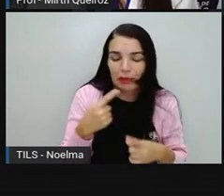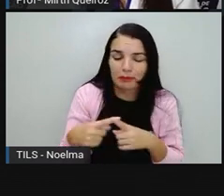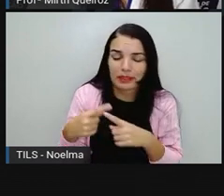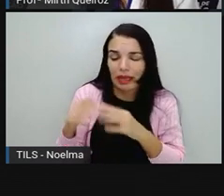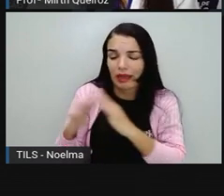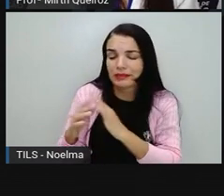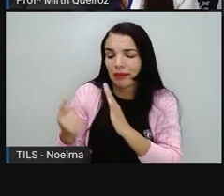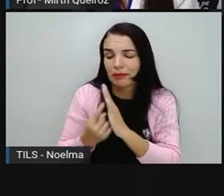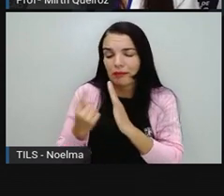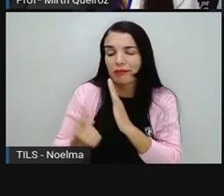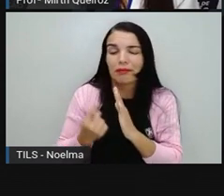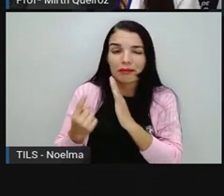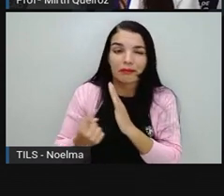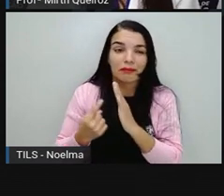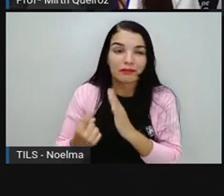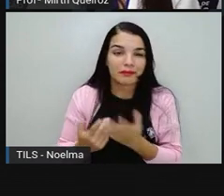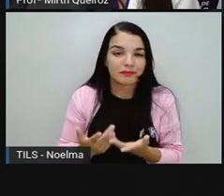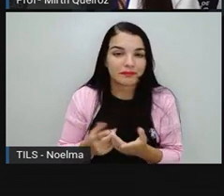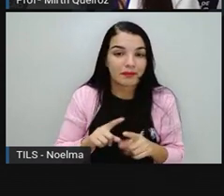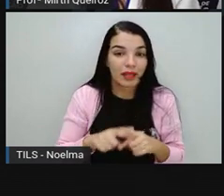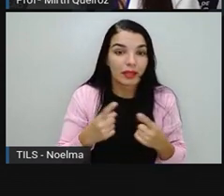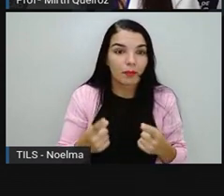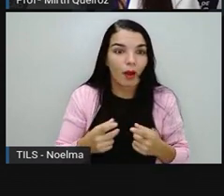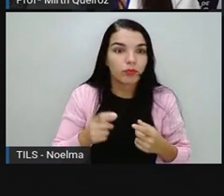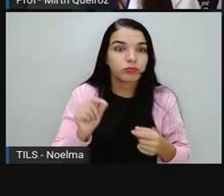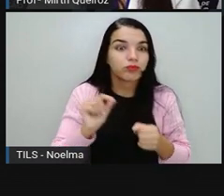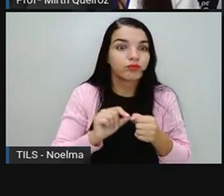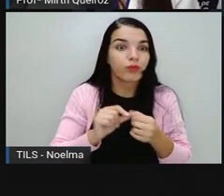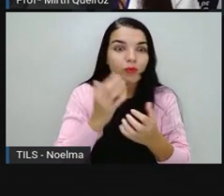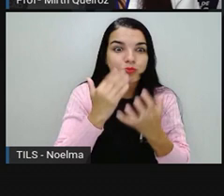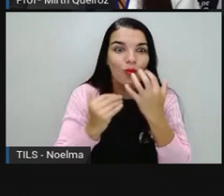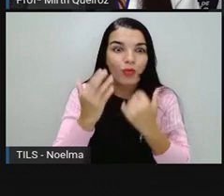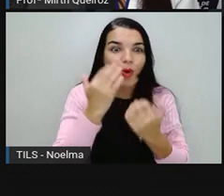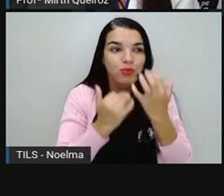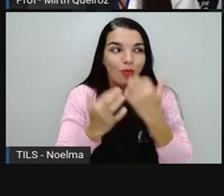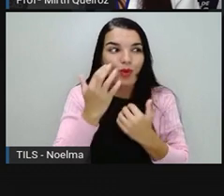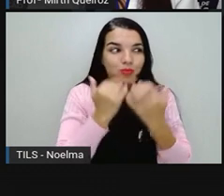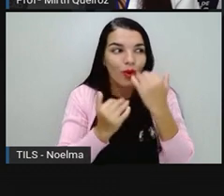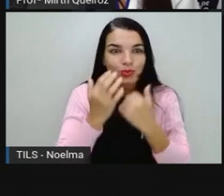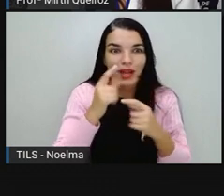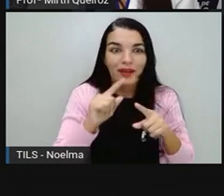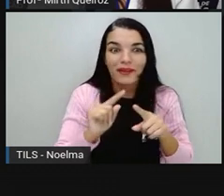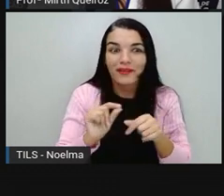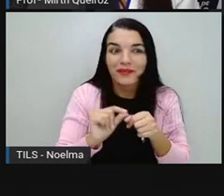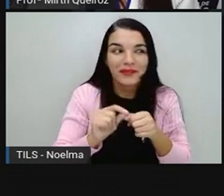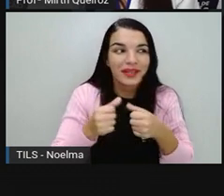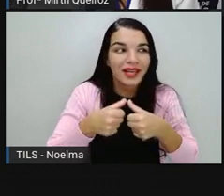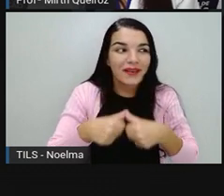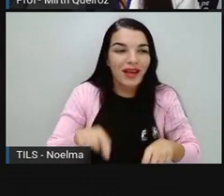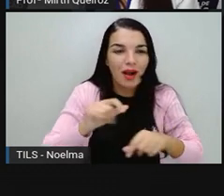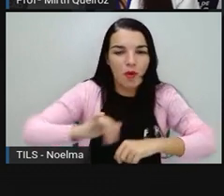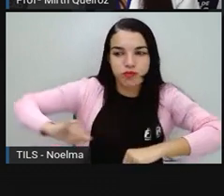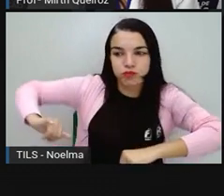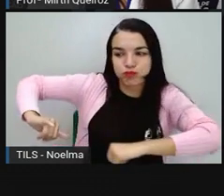em casa, sem fazer nada. E aí começa-se a comer. E ela fica o quê? Ela engorda aí um pouquinho, né? Fica